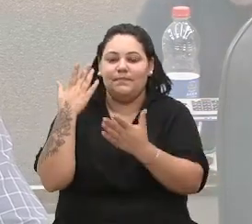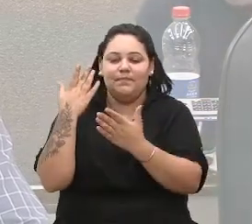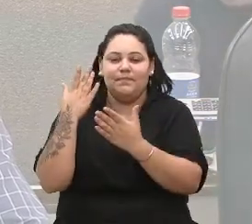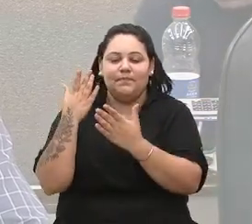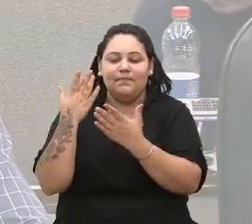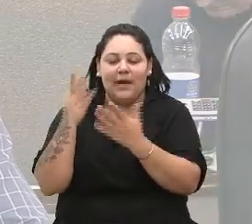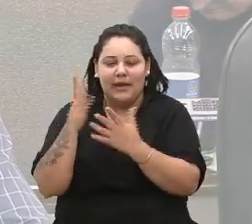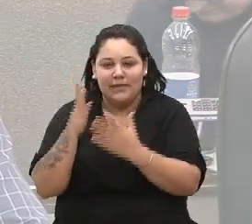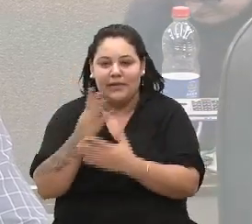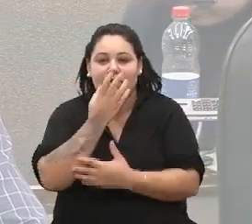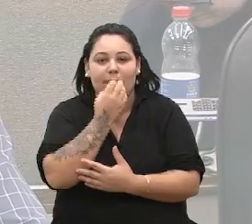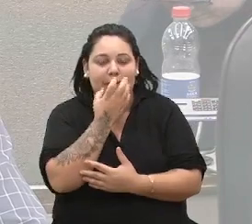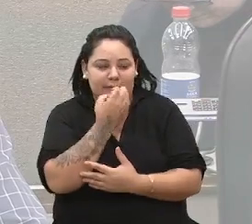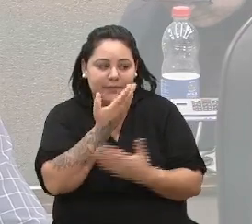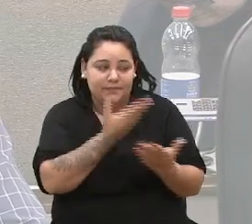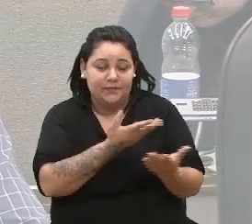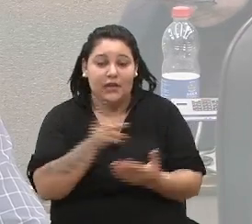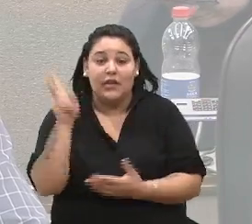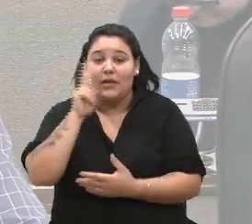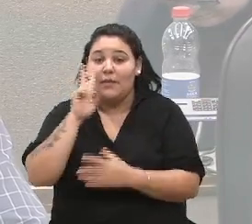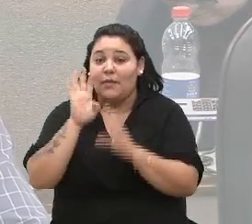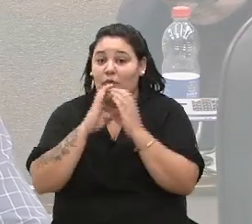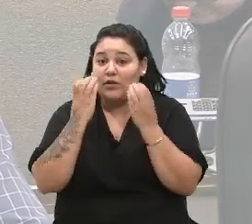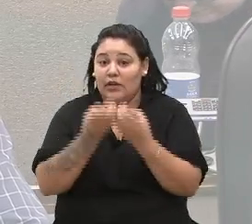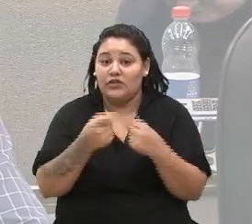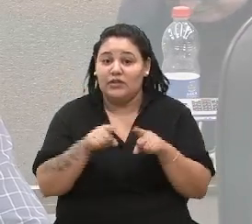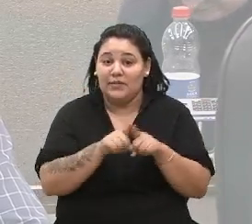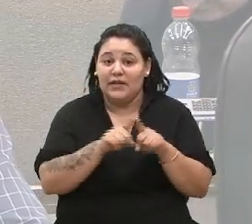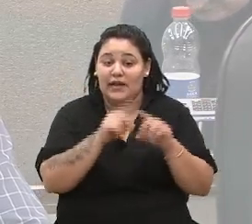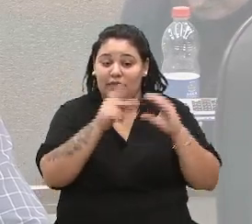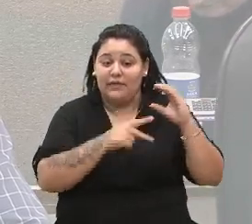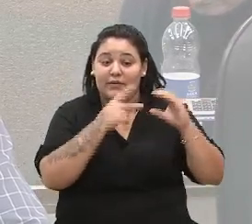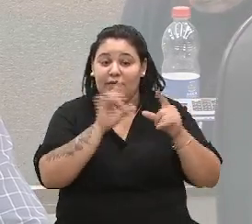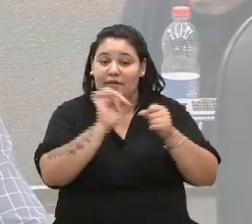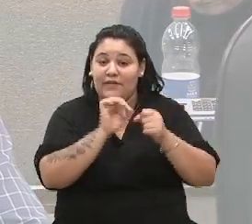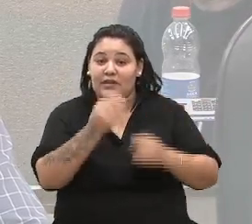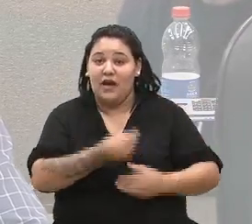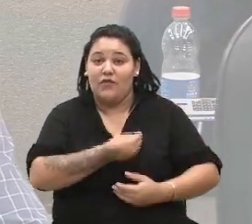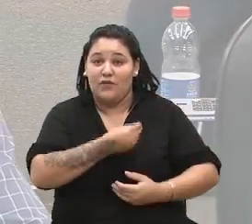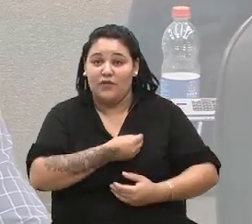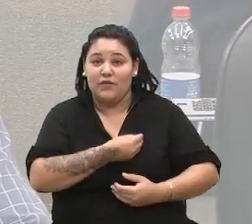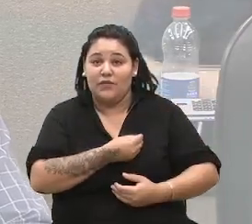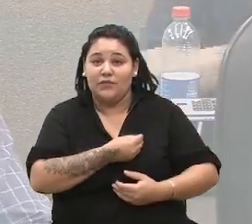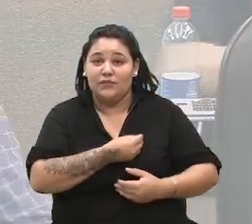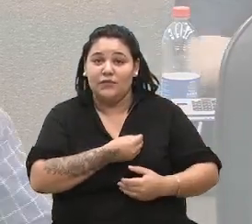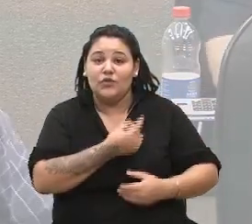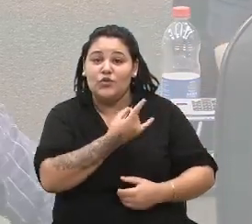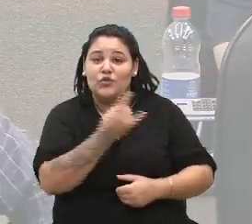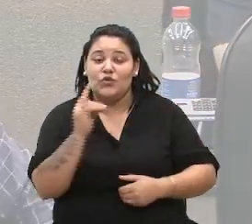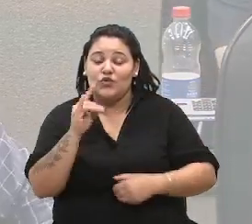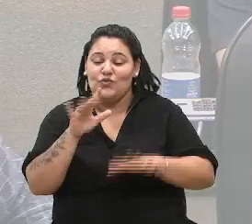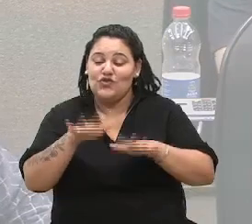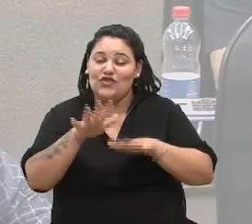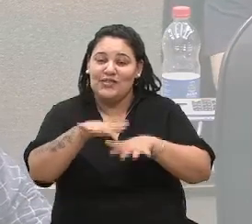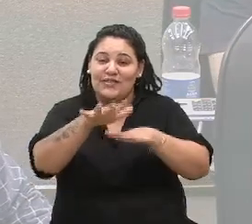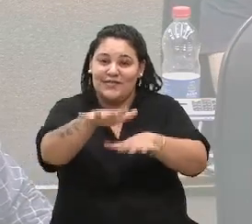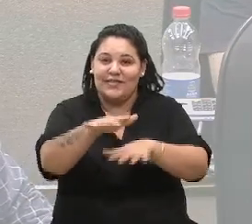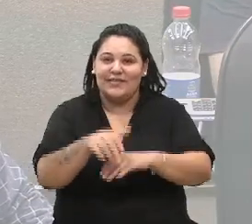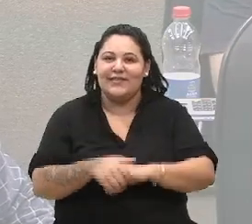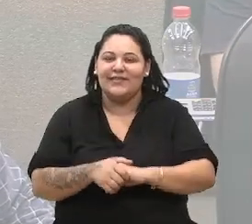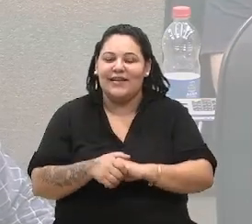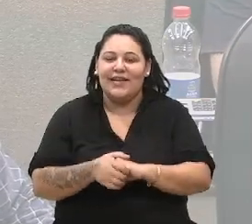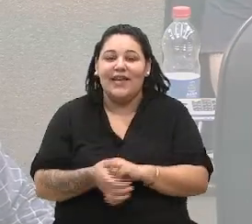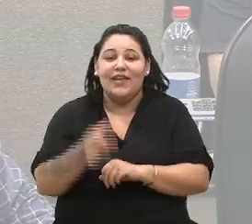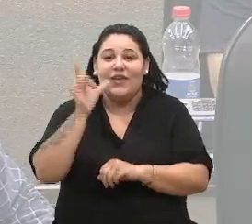convite para a comunidade, muito bem lembrado que a Câmara vai fazer uma transmissão também do nosso último desfile, e ontem, durante a